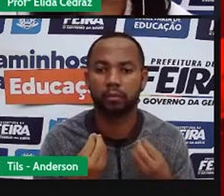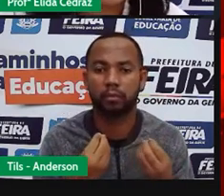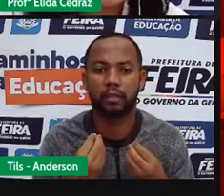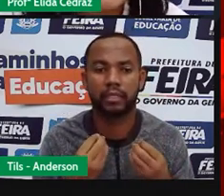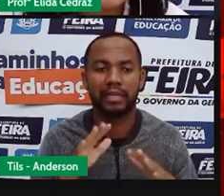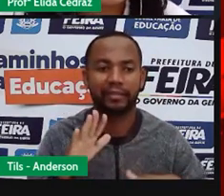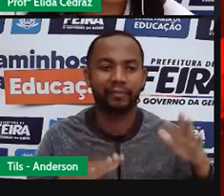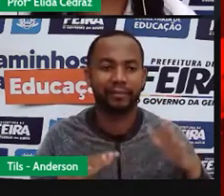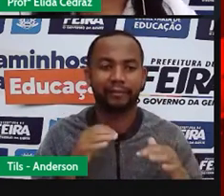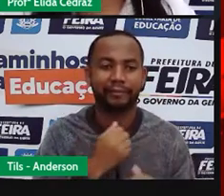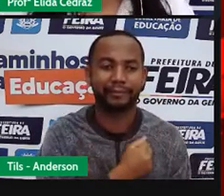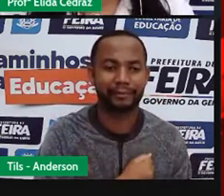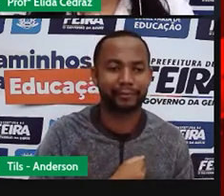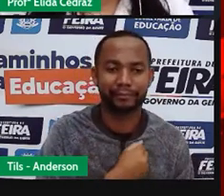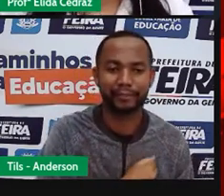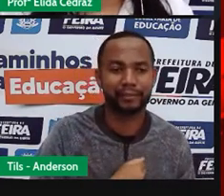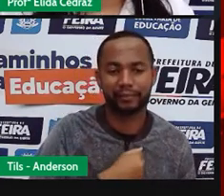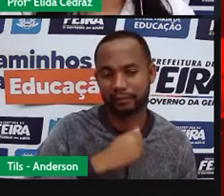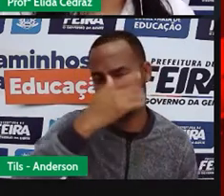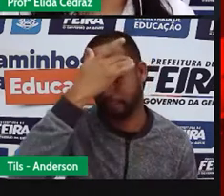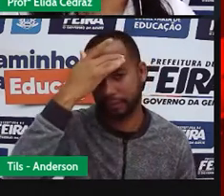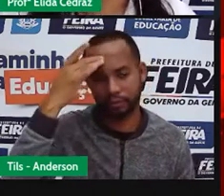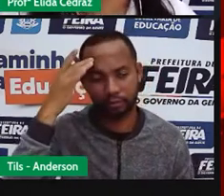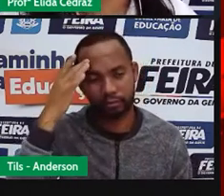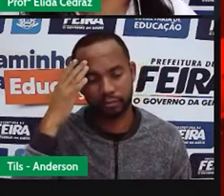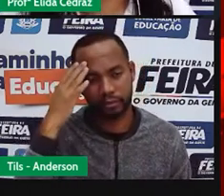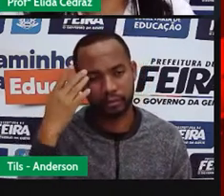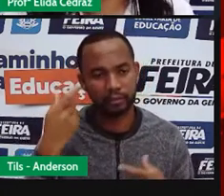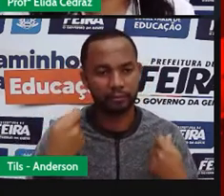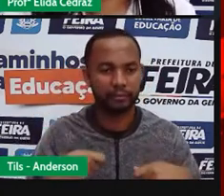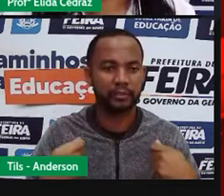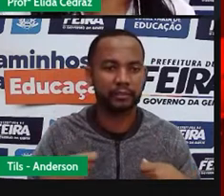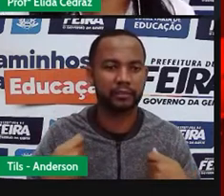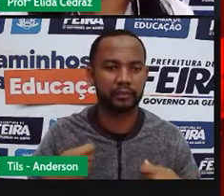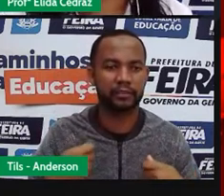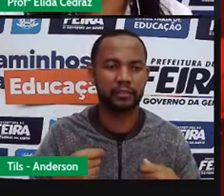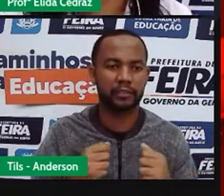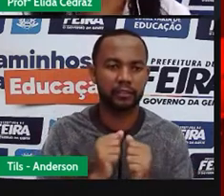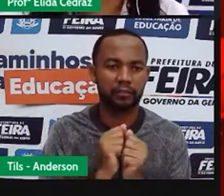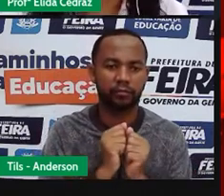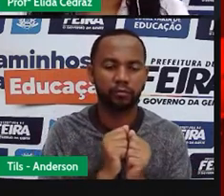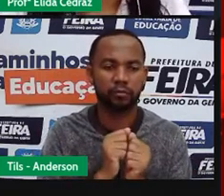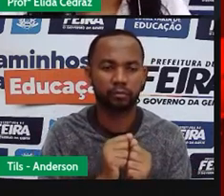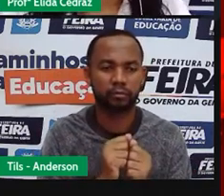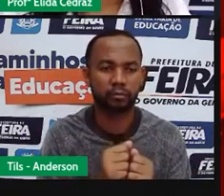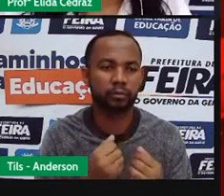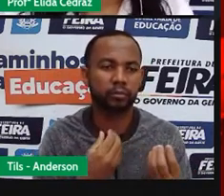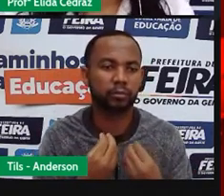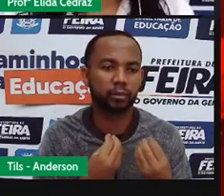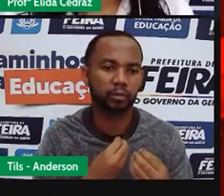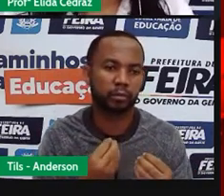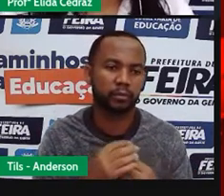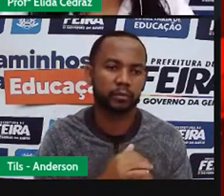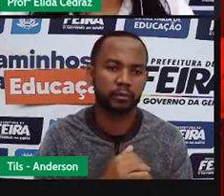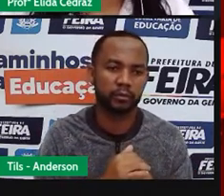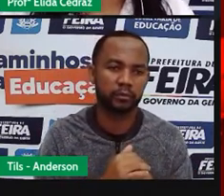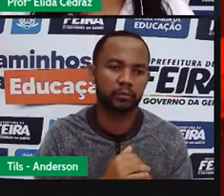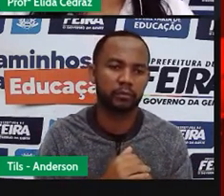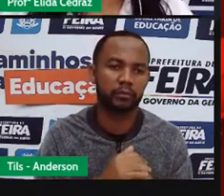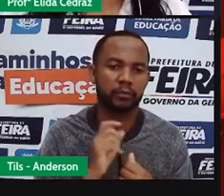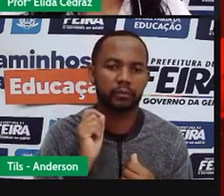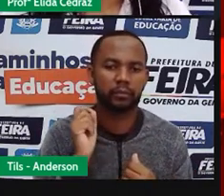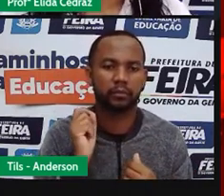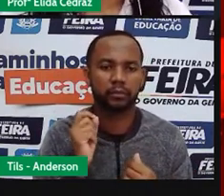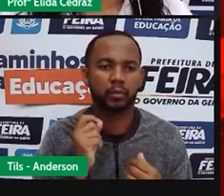matar a saudade daquelas pessoas que nós precisamos, naquele momento, tirar o